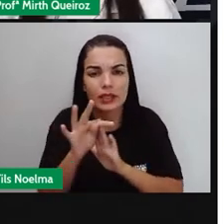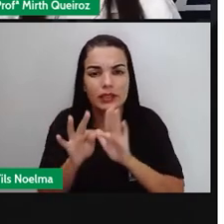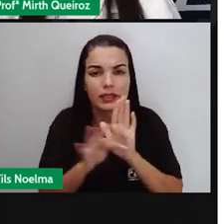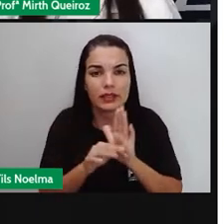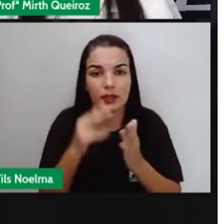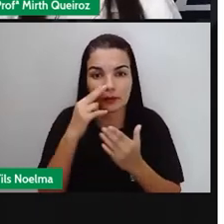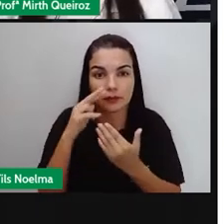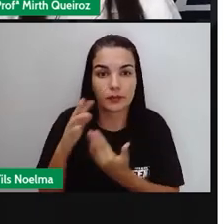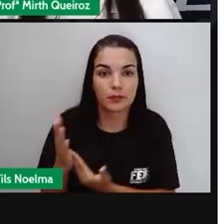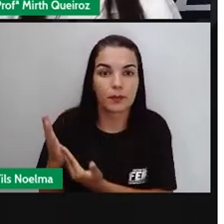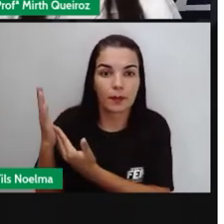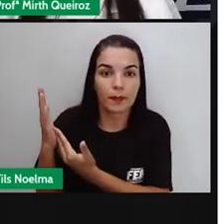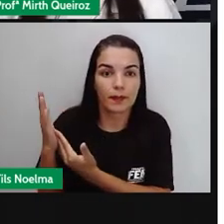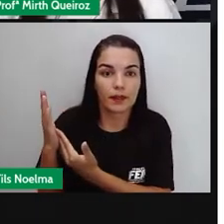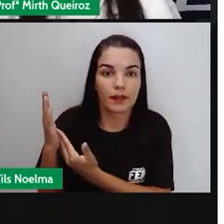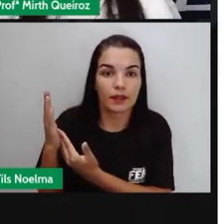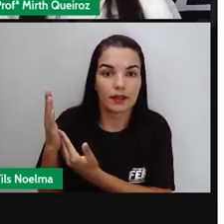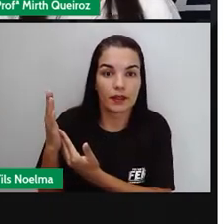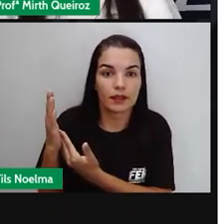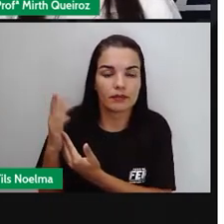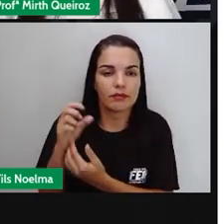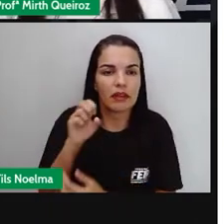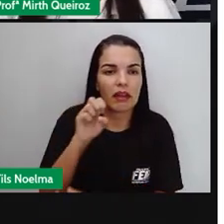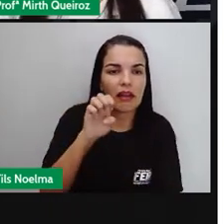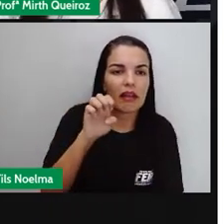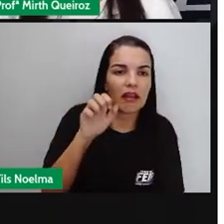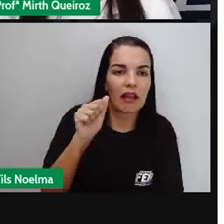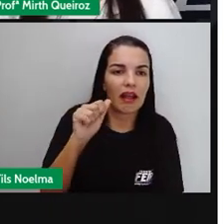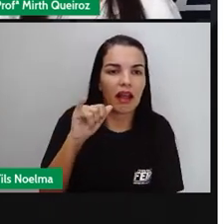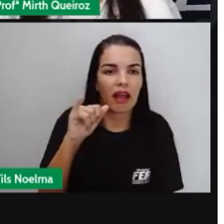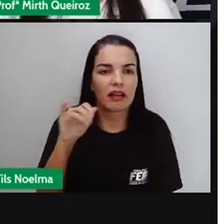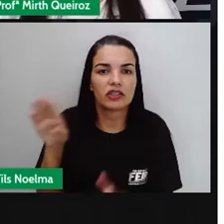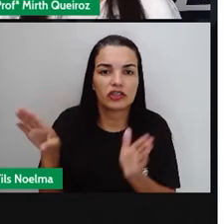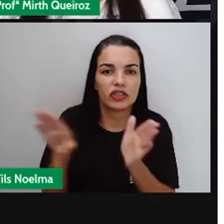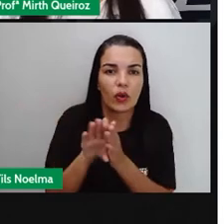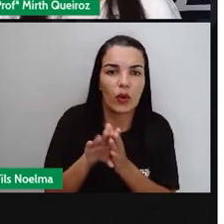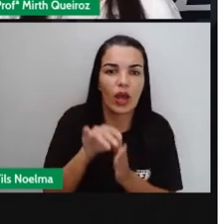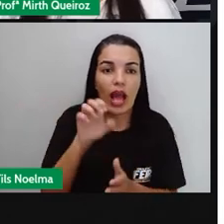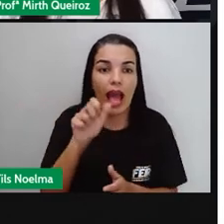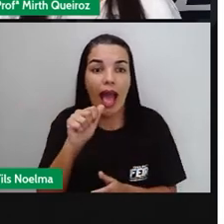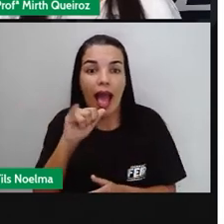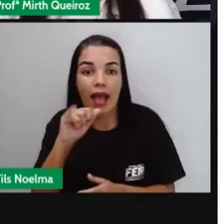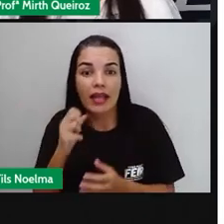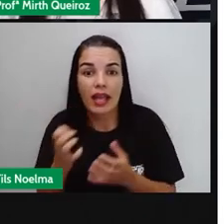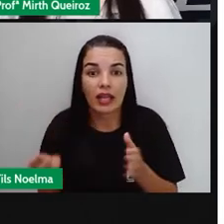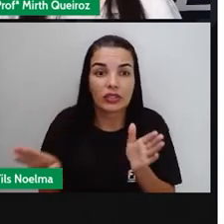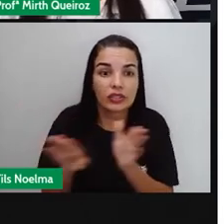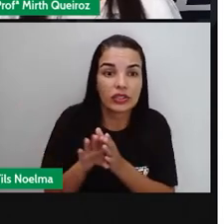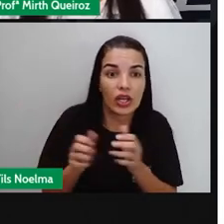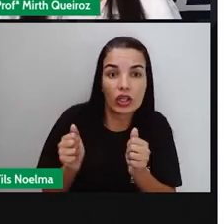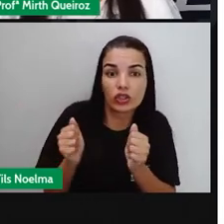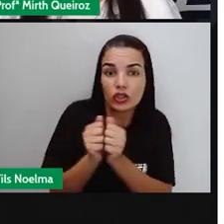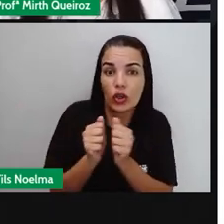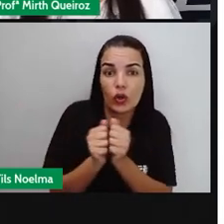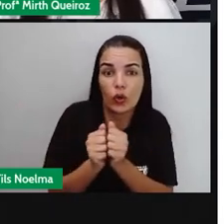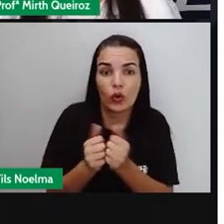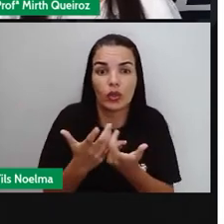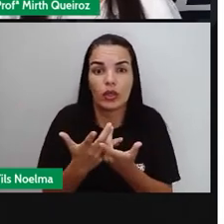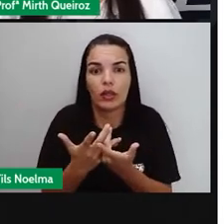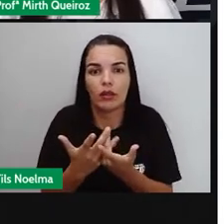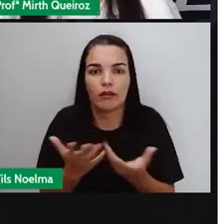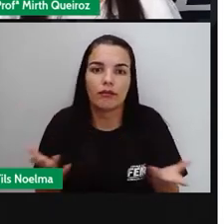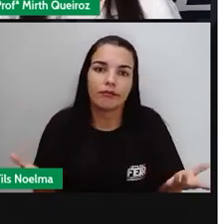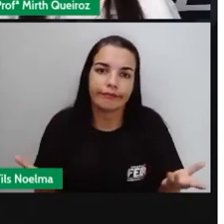repetição. E aí, a gente chegou. E aí, a gente tocou fogo na panela. A comida chegou.